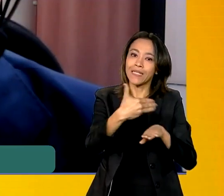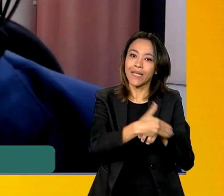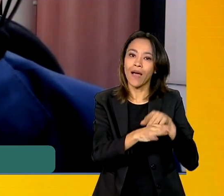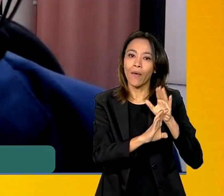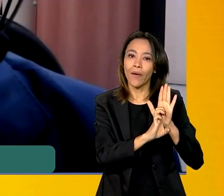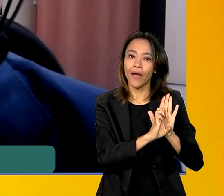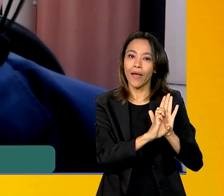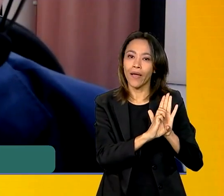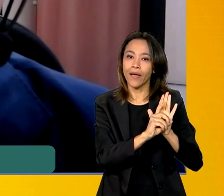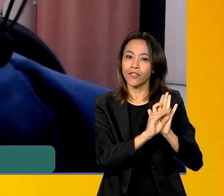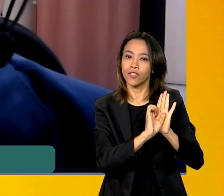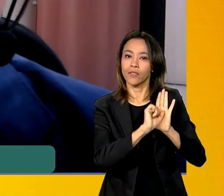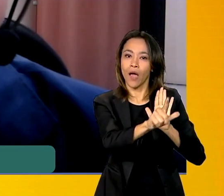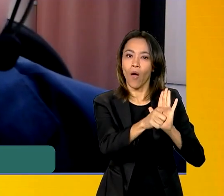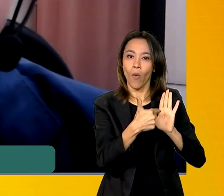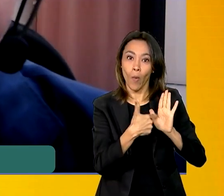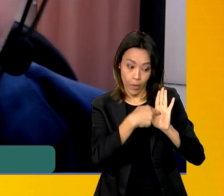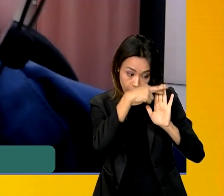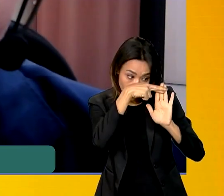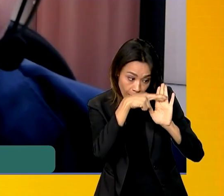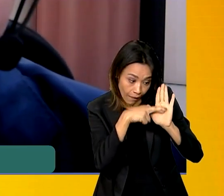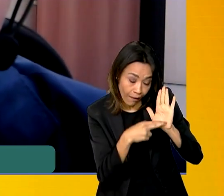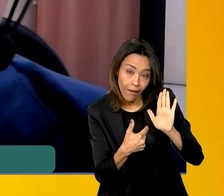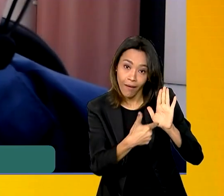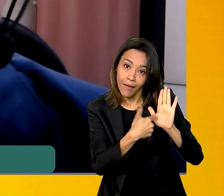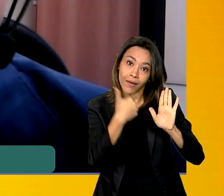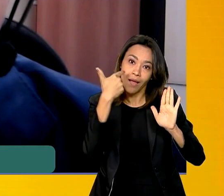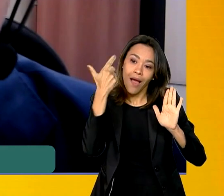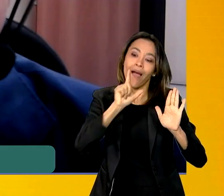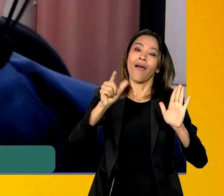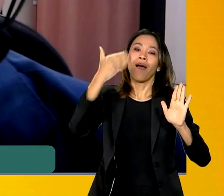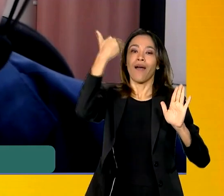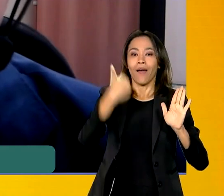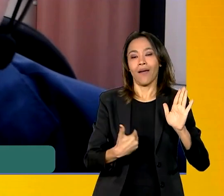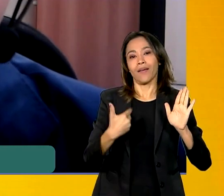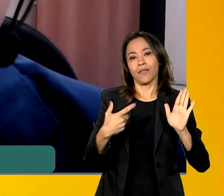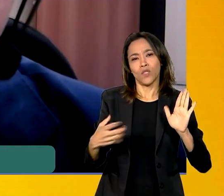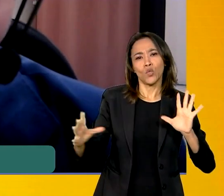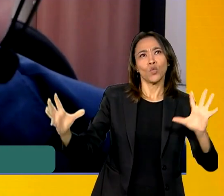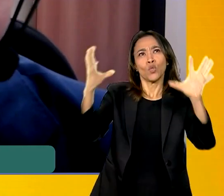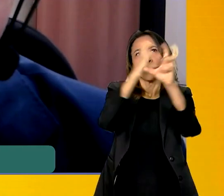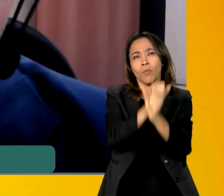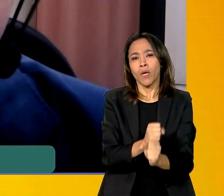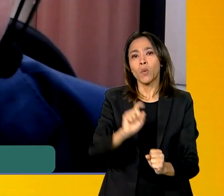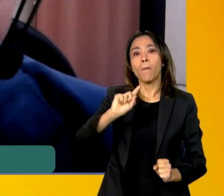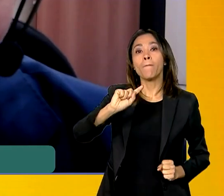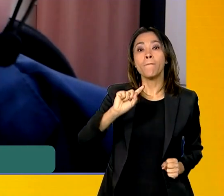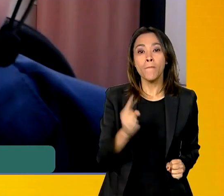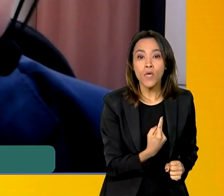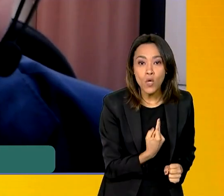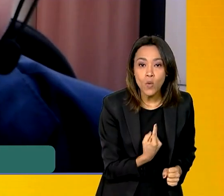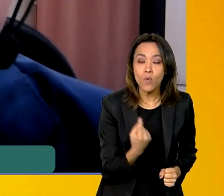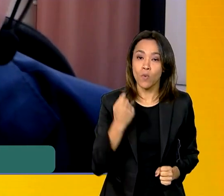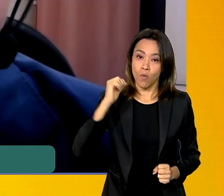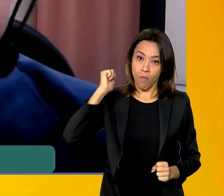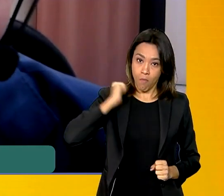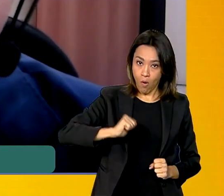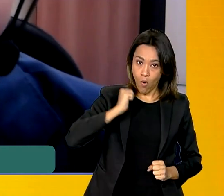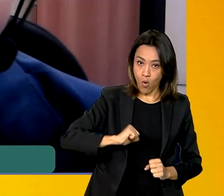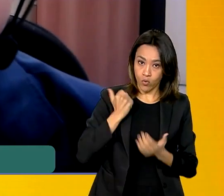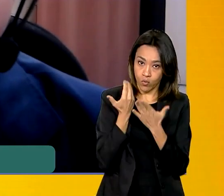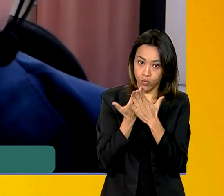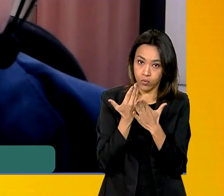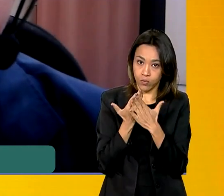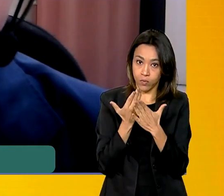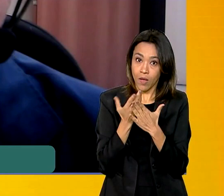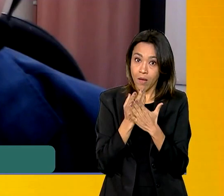que serão feitas, objetivando contemplar esses jovens. Ao todo, serão mil bolsas distribuídas nesses